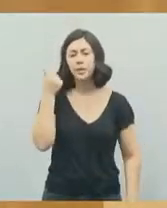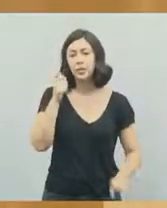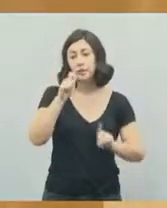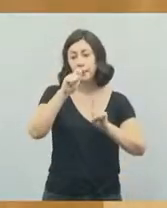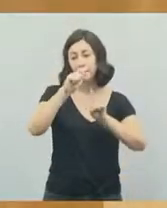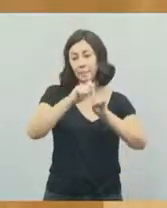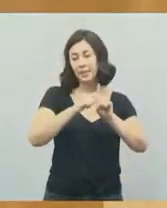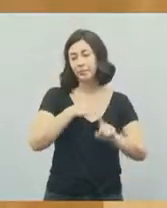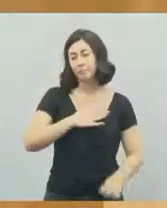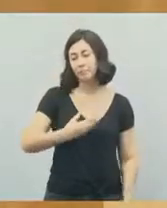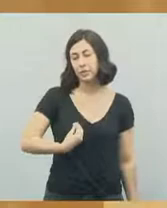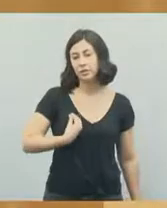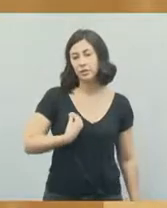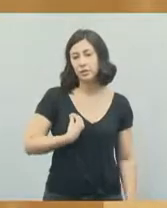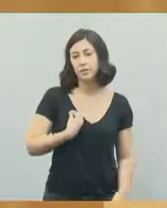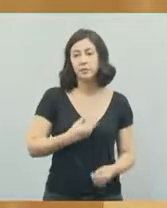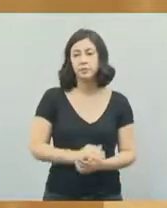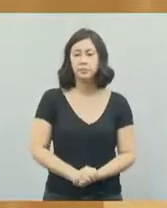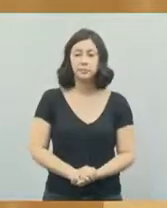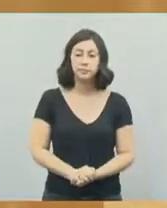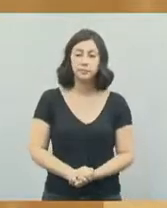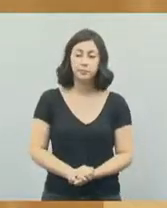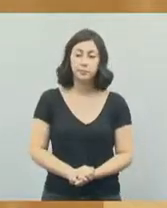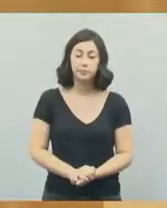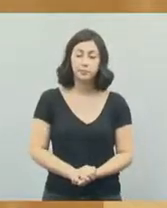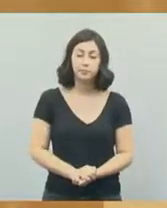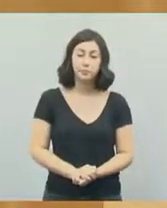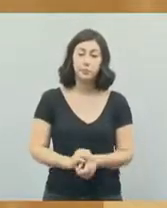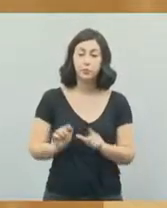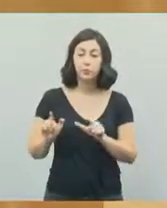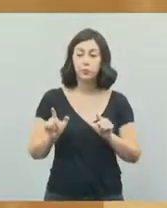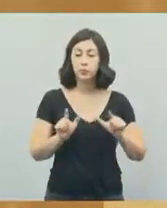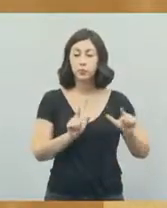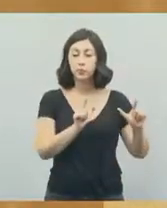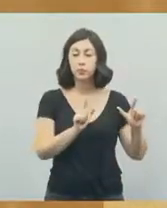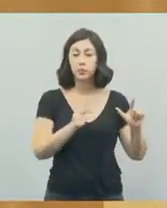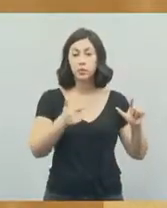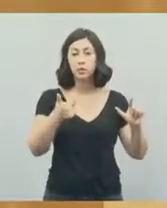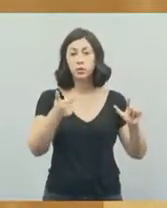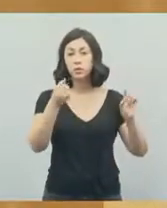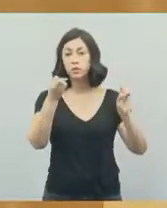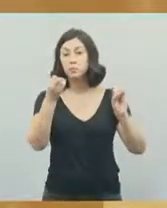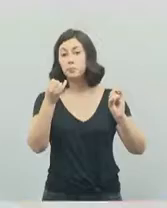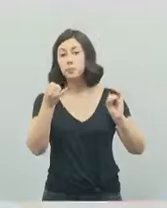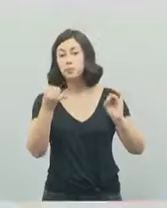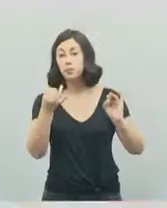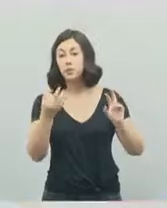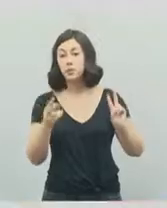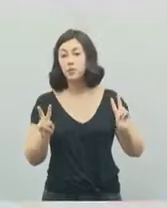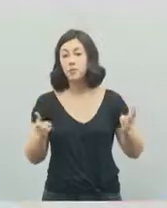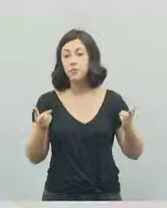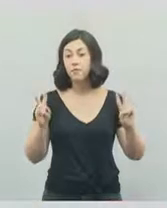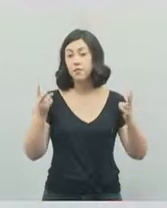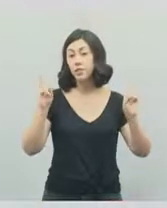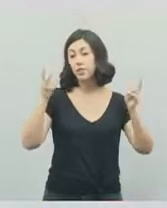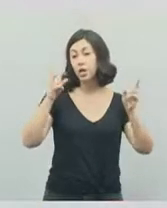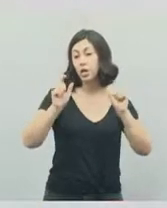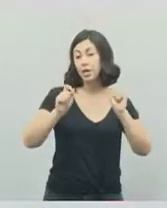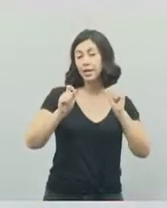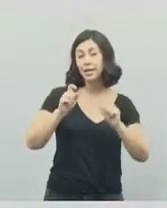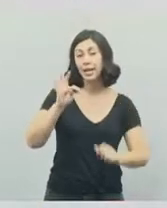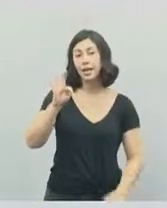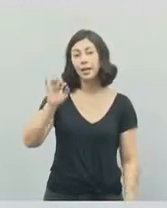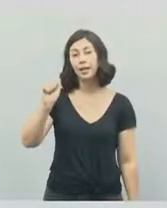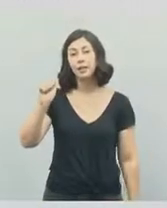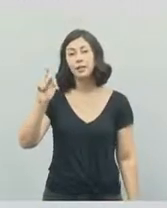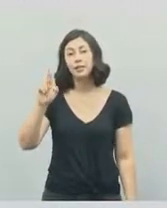da minha vida. O slide 2 fala de vitória. Vitória de Tarcísio